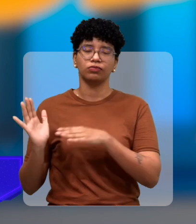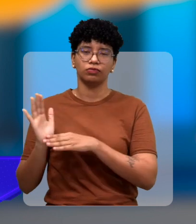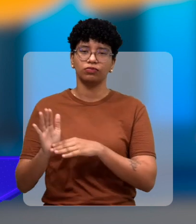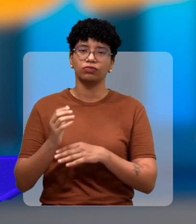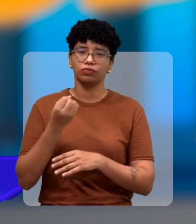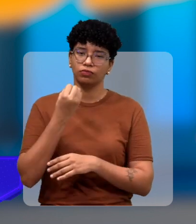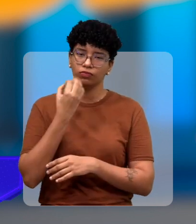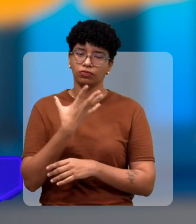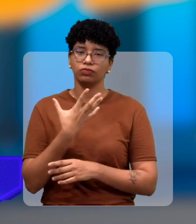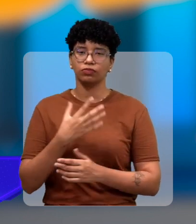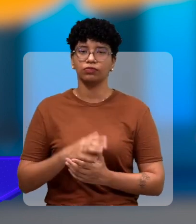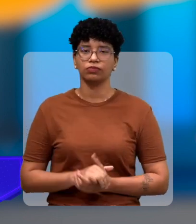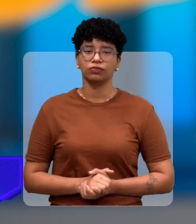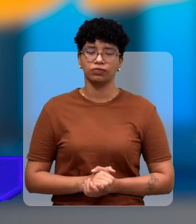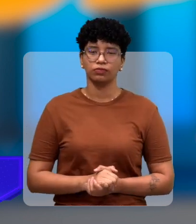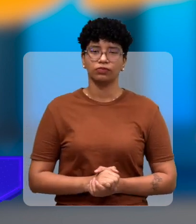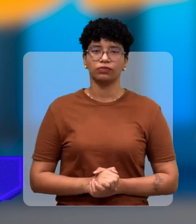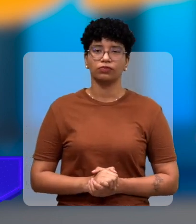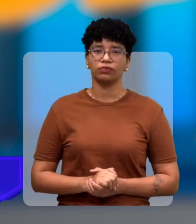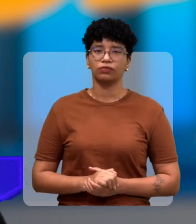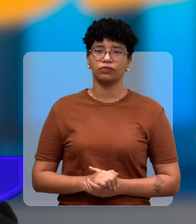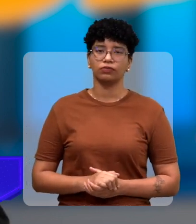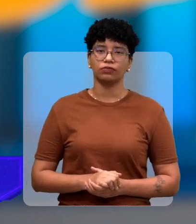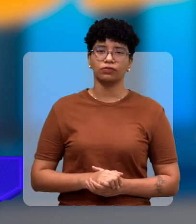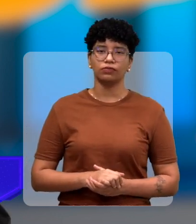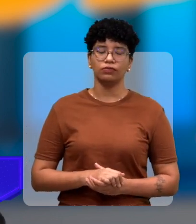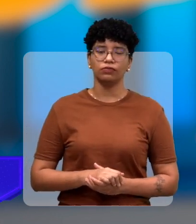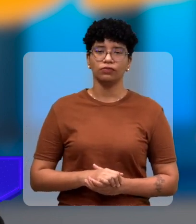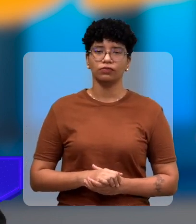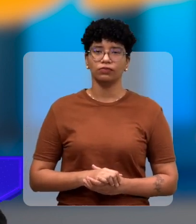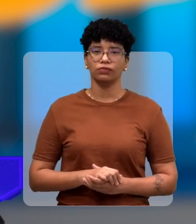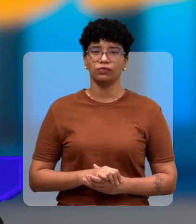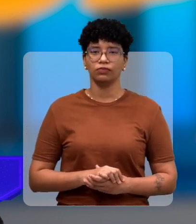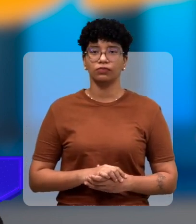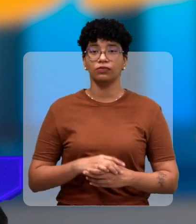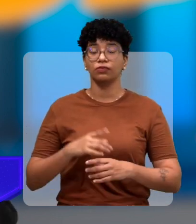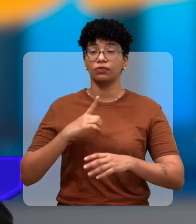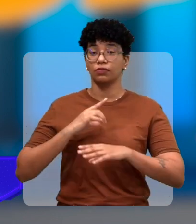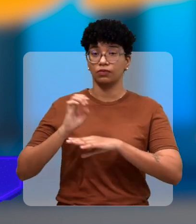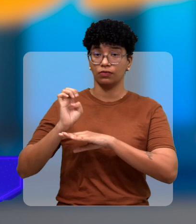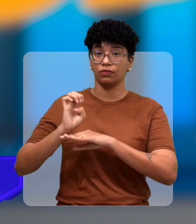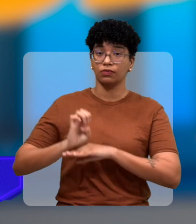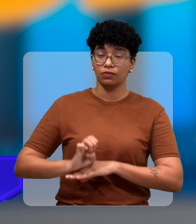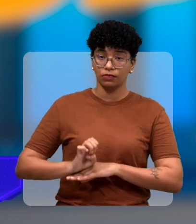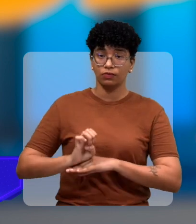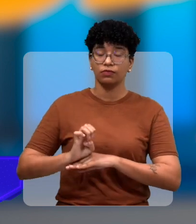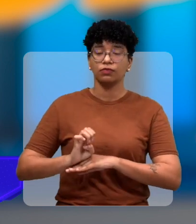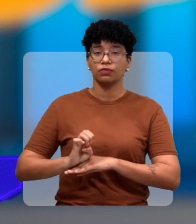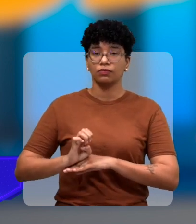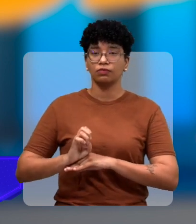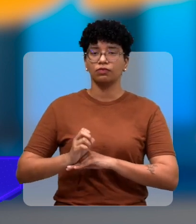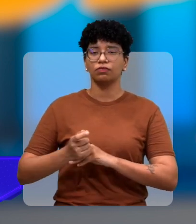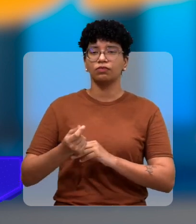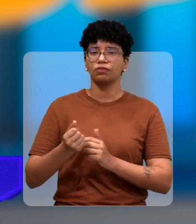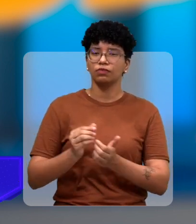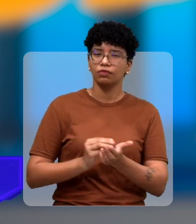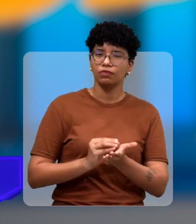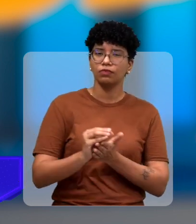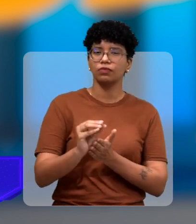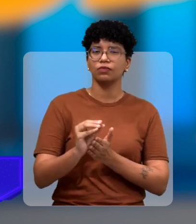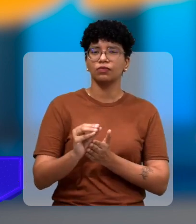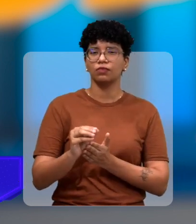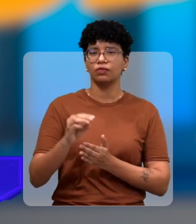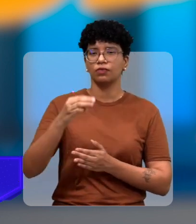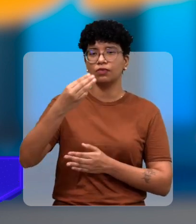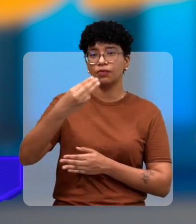parceria com essa escola no ensino médio. Aí temos parceria com o Estado, né? Um termo financeiro com um